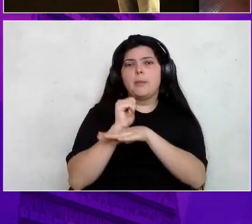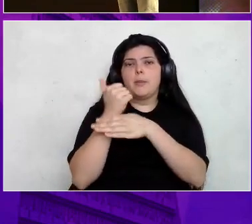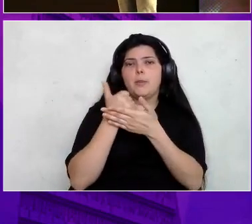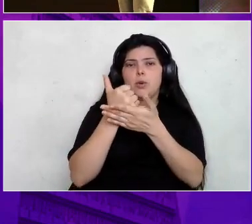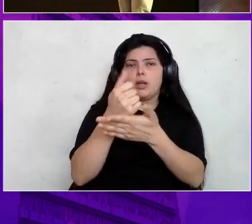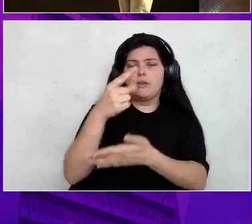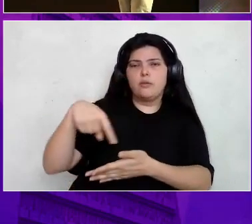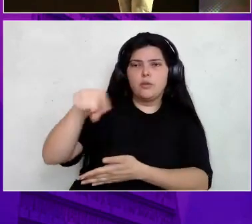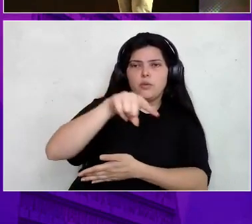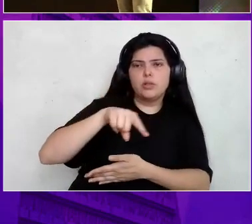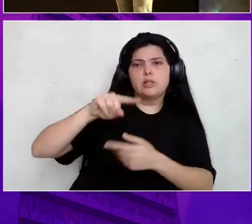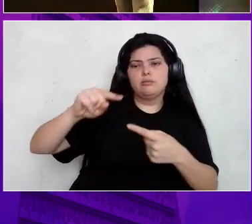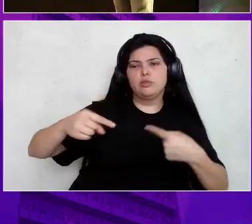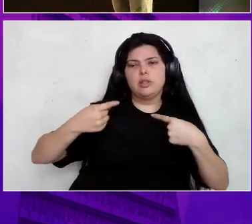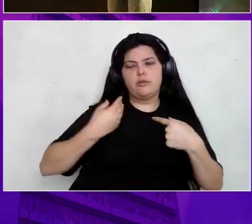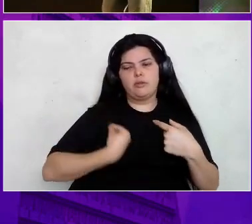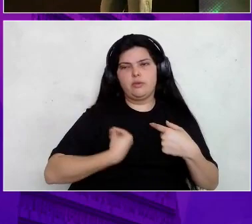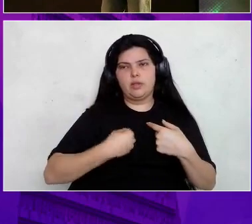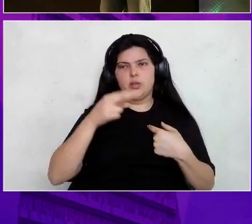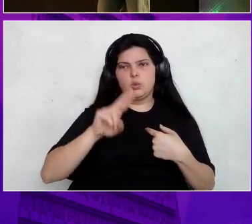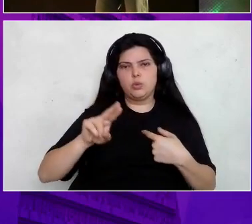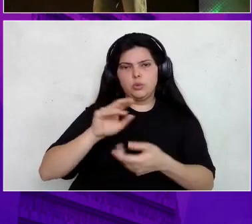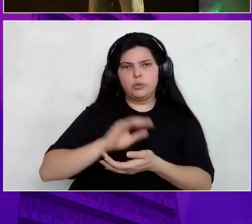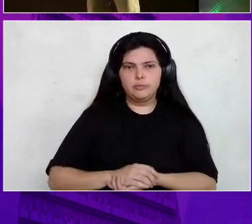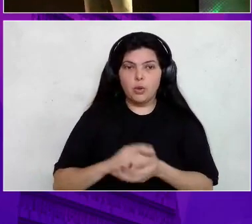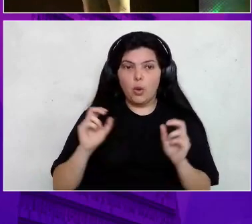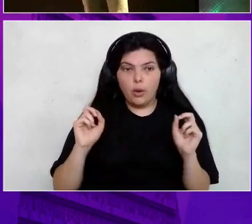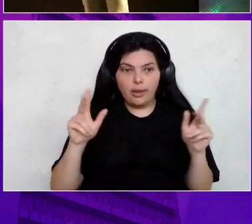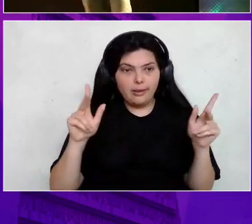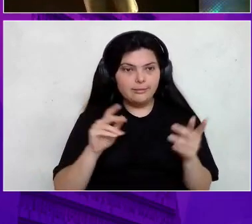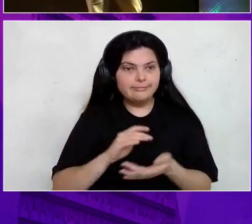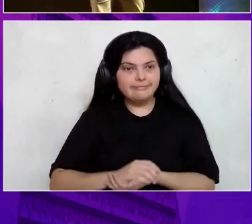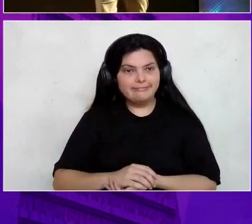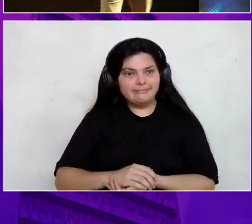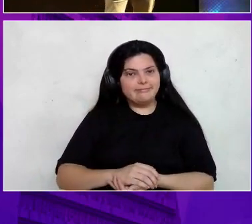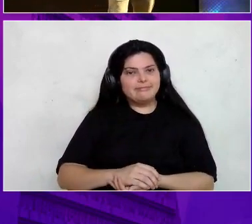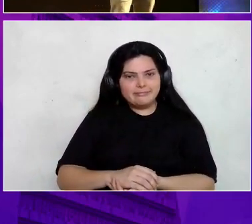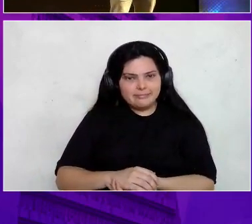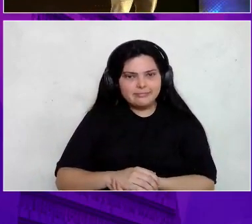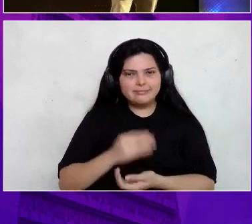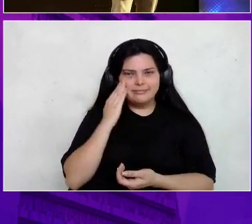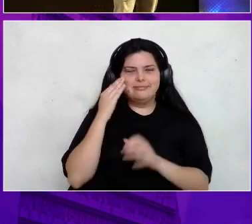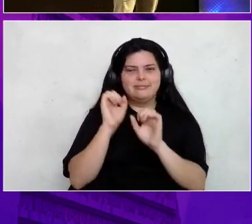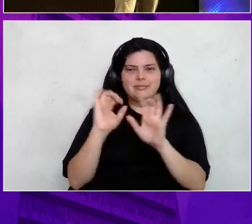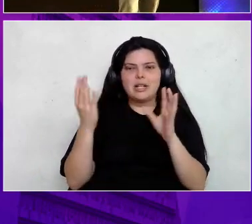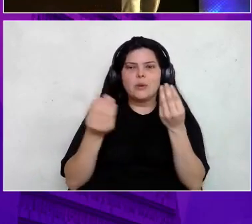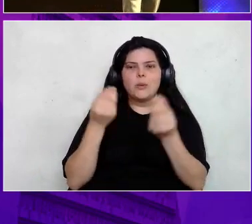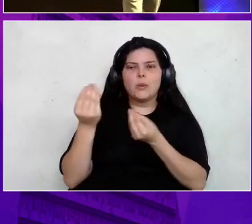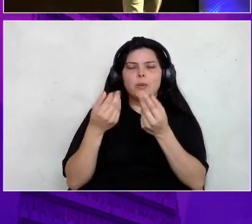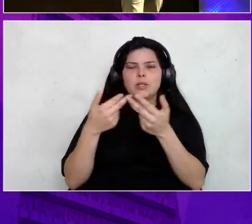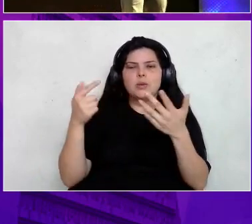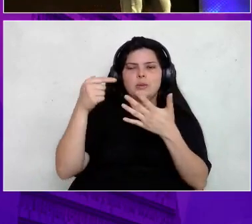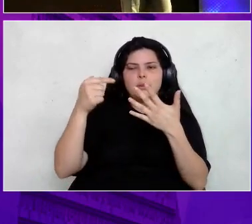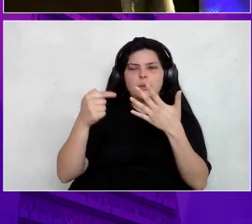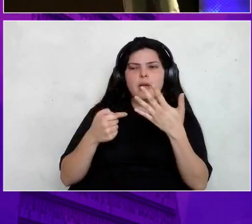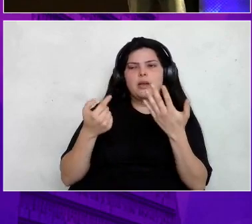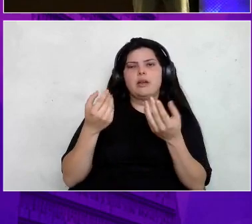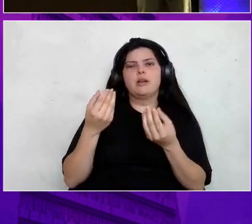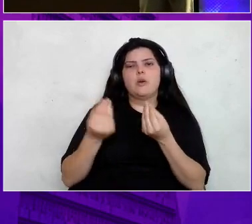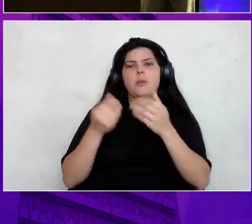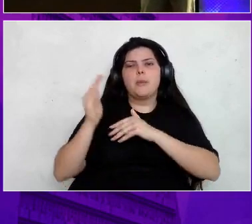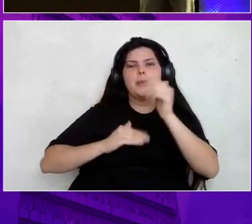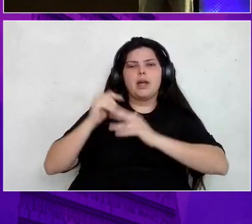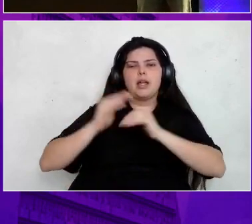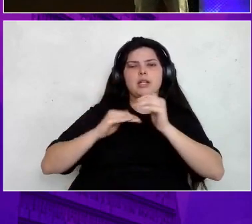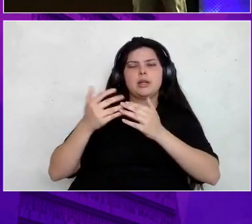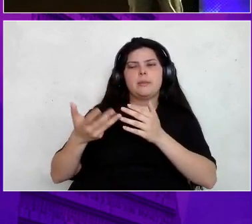desafios, nos casos de uso. Tá jóia? Só para vocês terem ideia de como que é isso, como é o HeatWave na prática, qual é a performance que